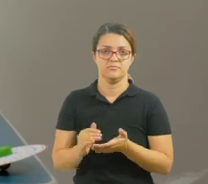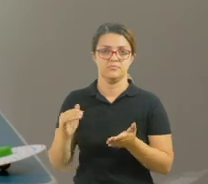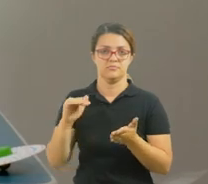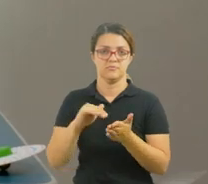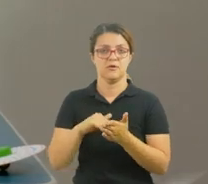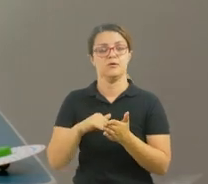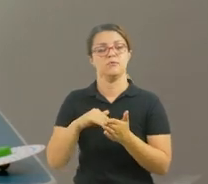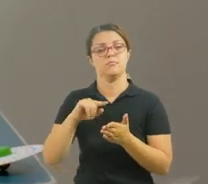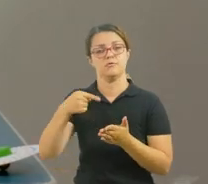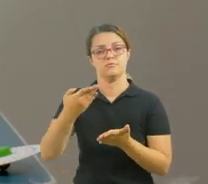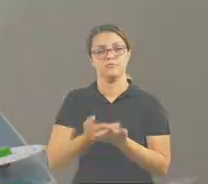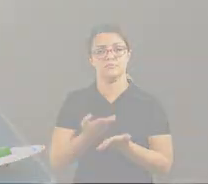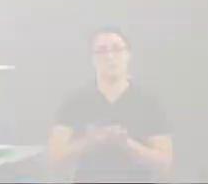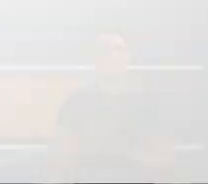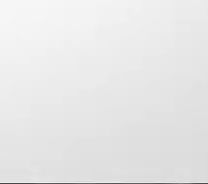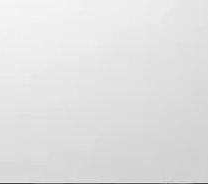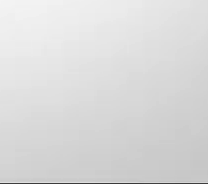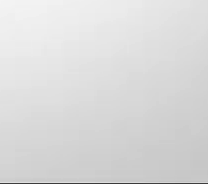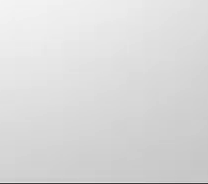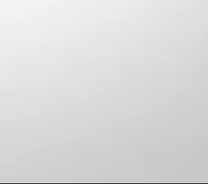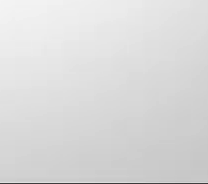turminha. Até a próxima aula.